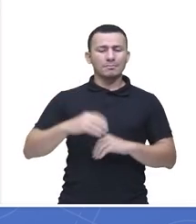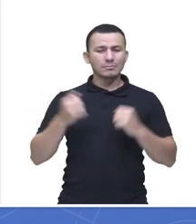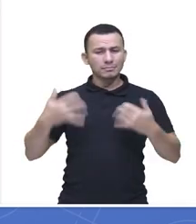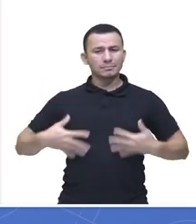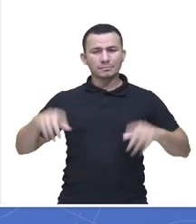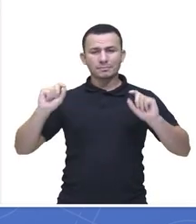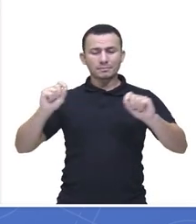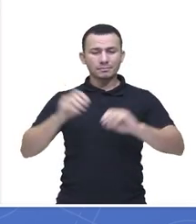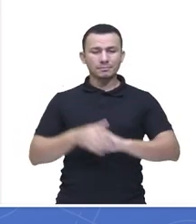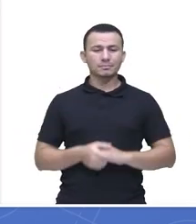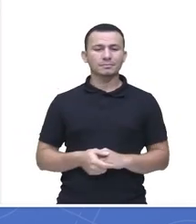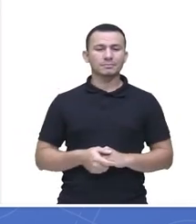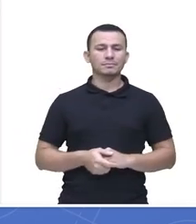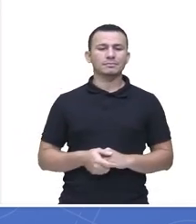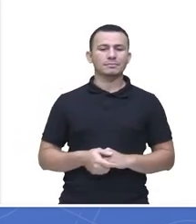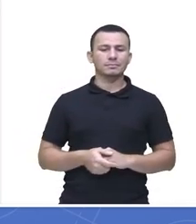aí.